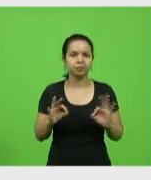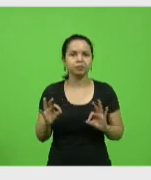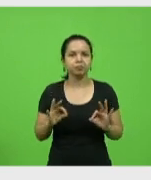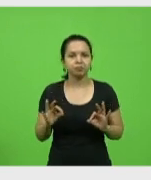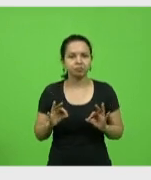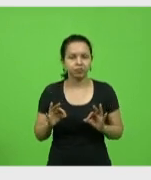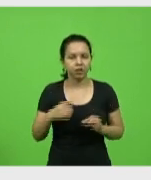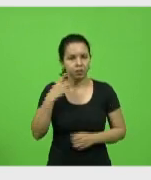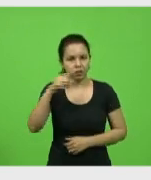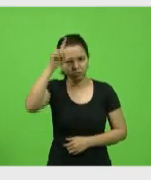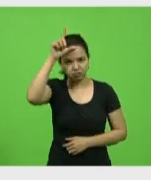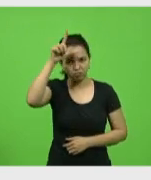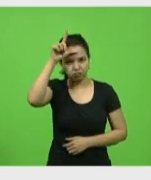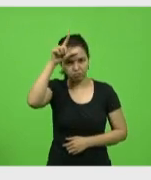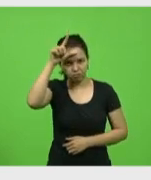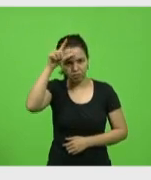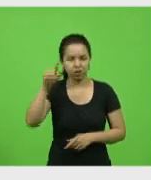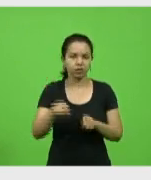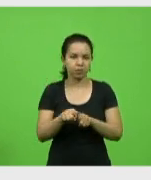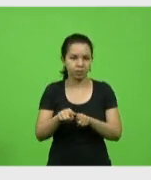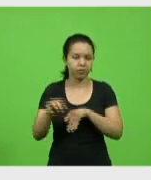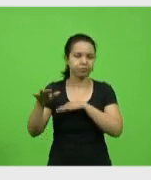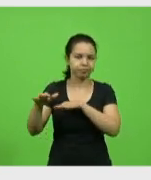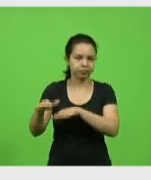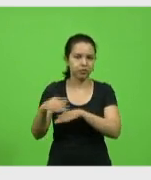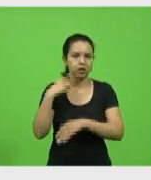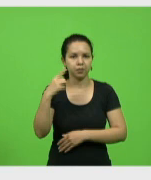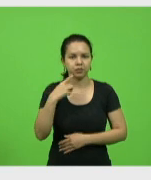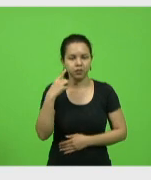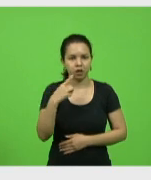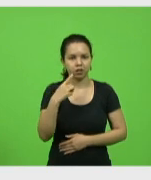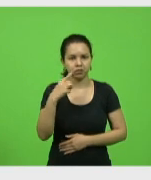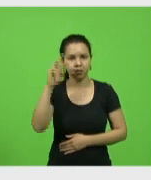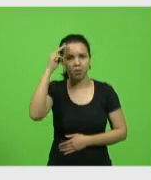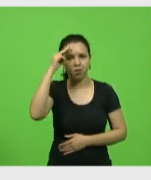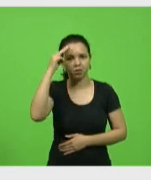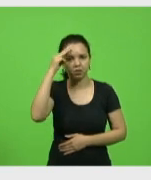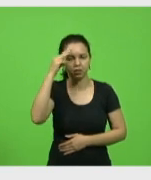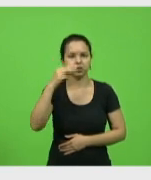Sargento Lima também em viagem. Deputado Sérgio Mota. Deputado Valnei Weber.